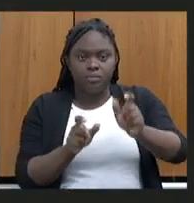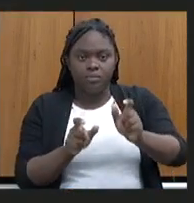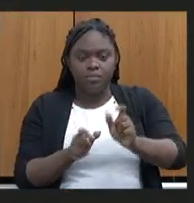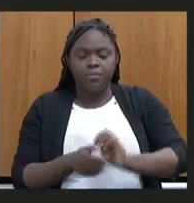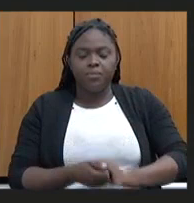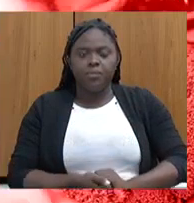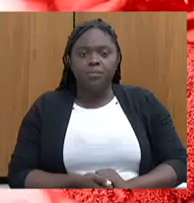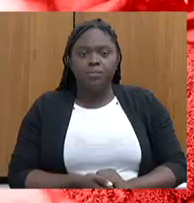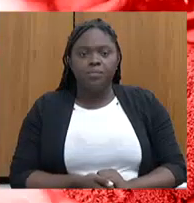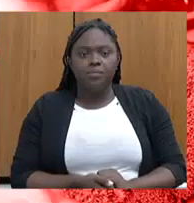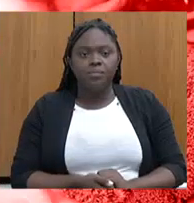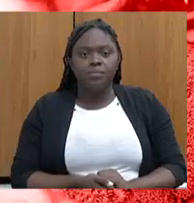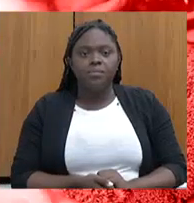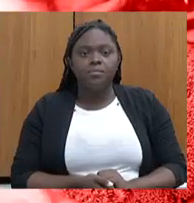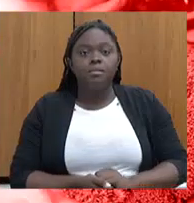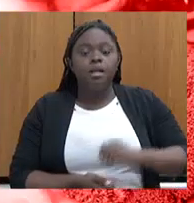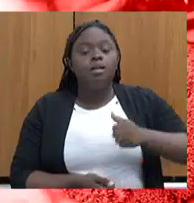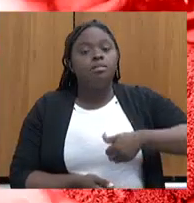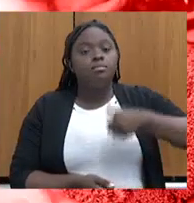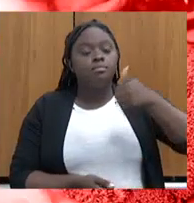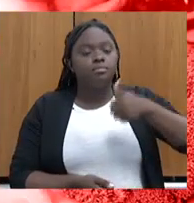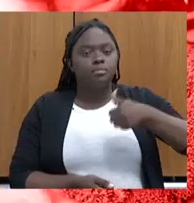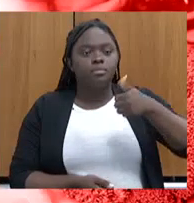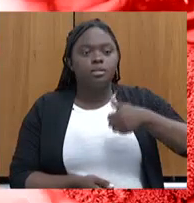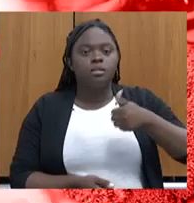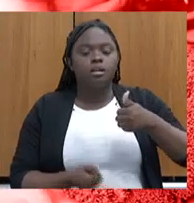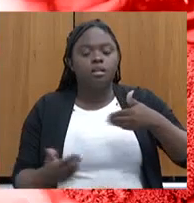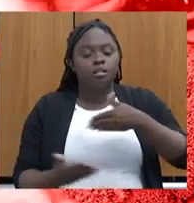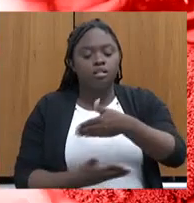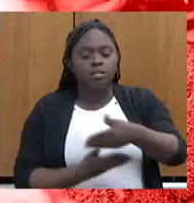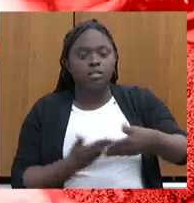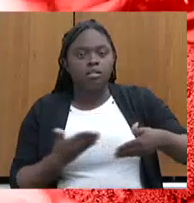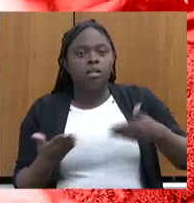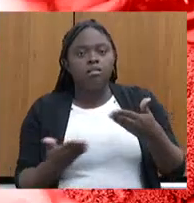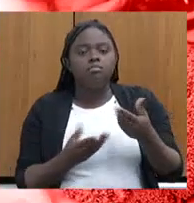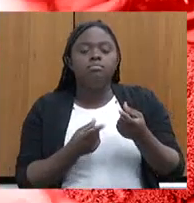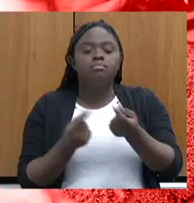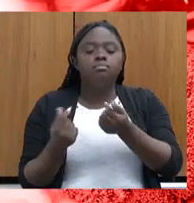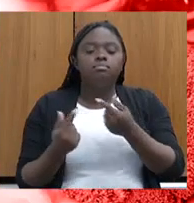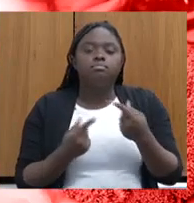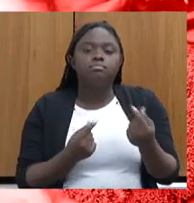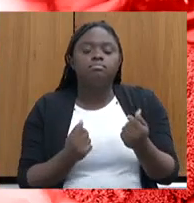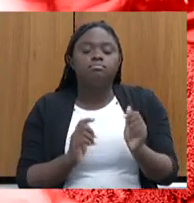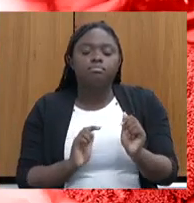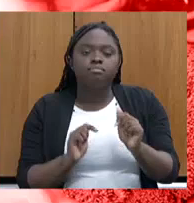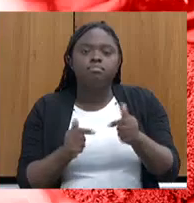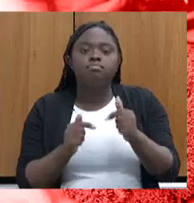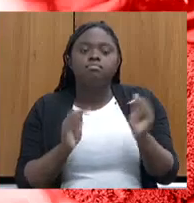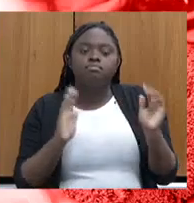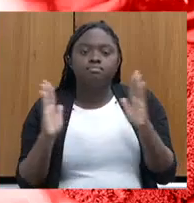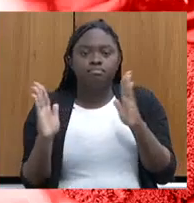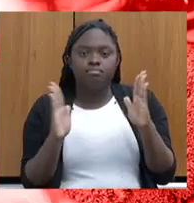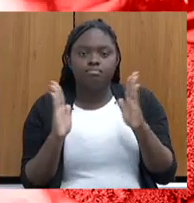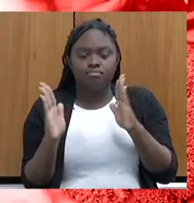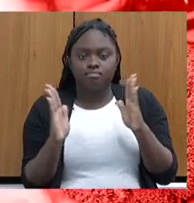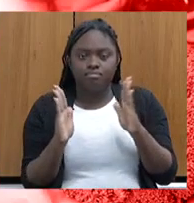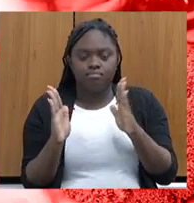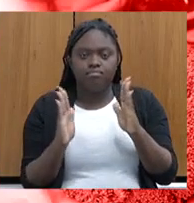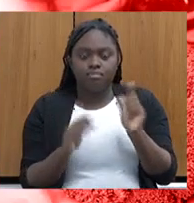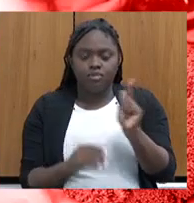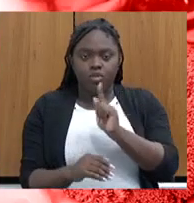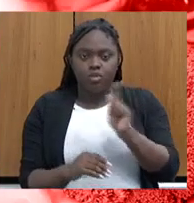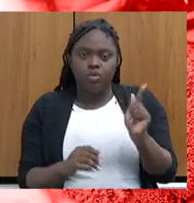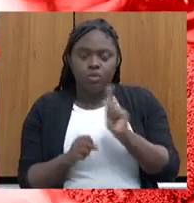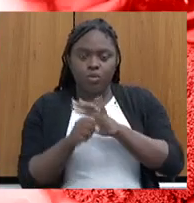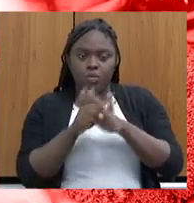Por favor. A primeira coisa é a transferência de rendas que nós fizemos durante esse período da gestão, da